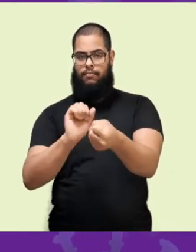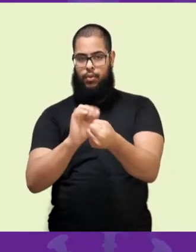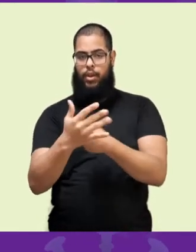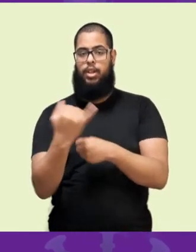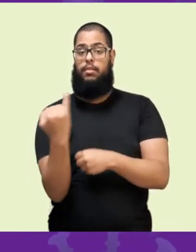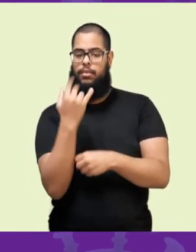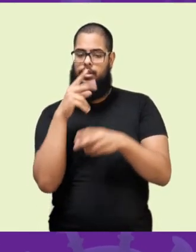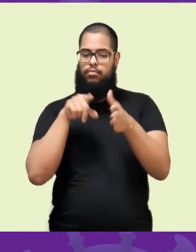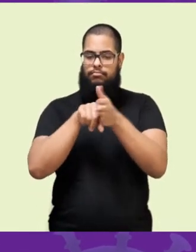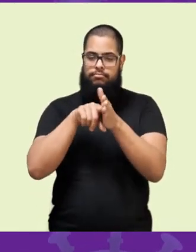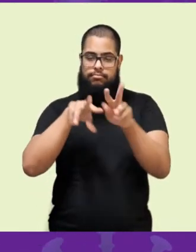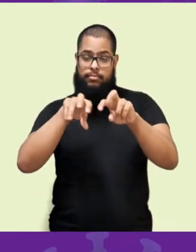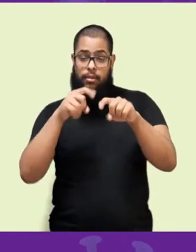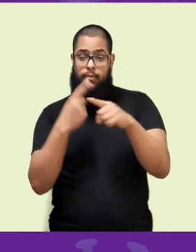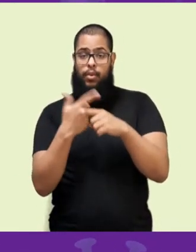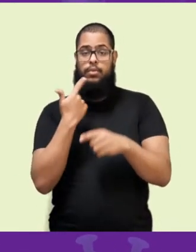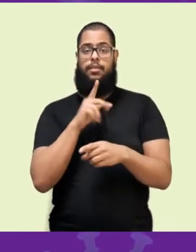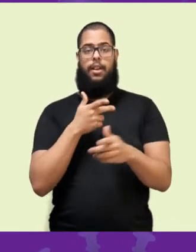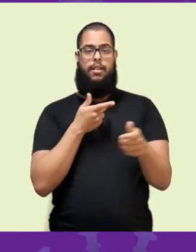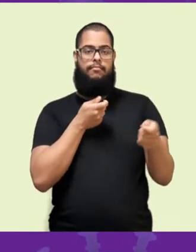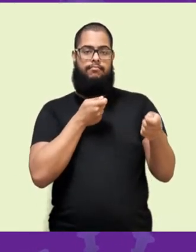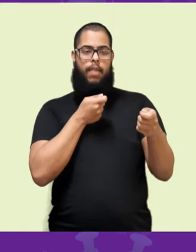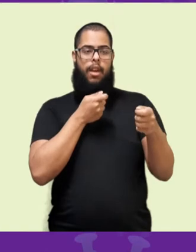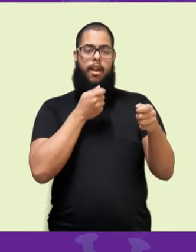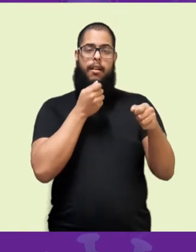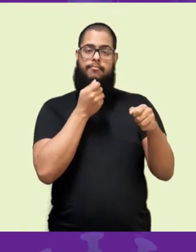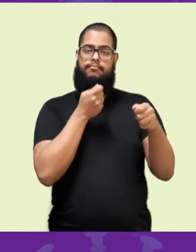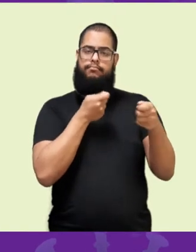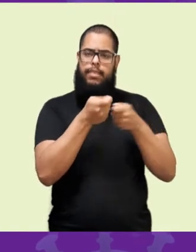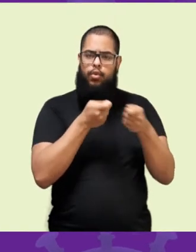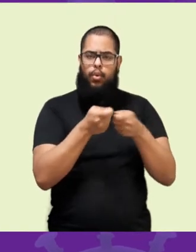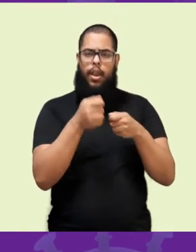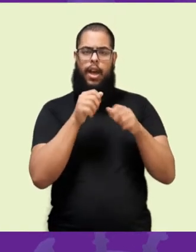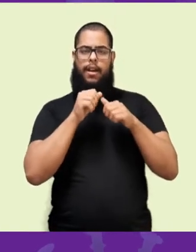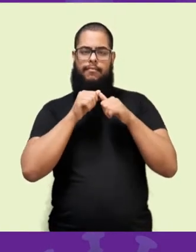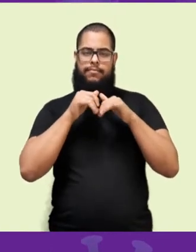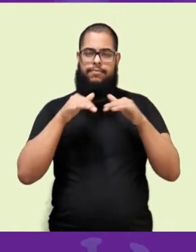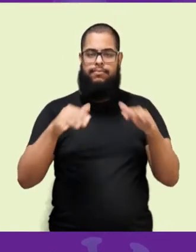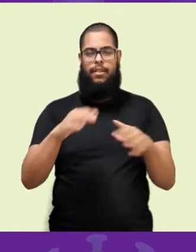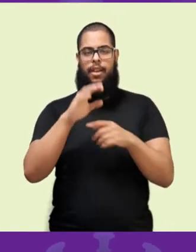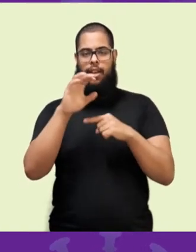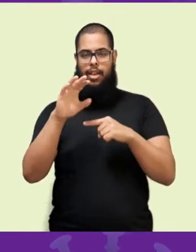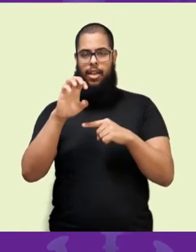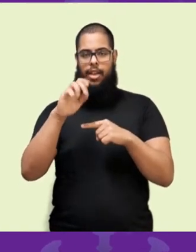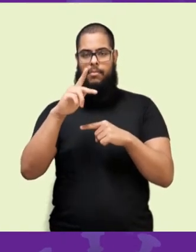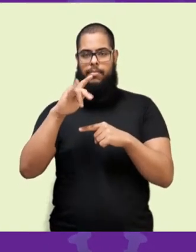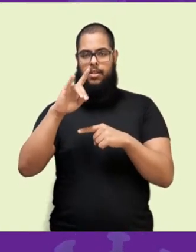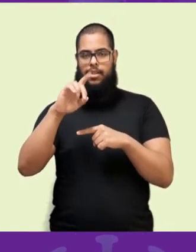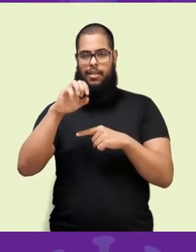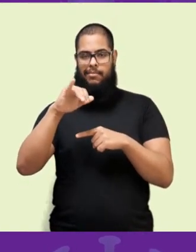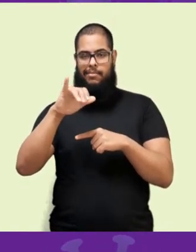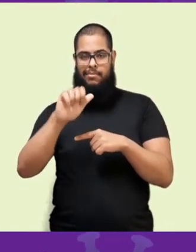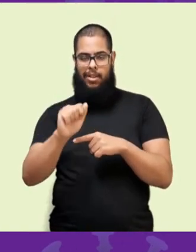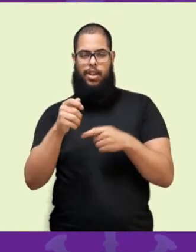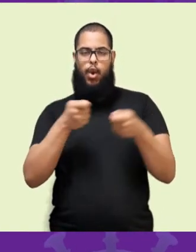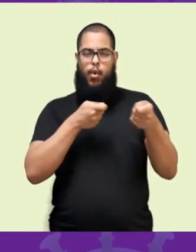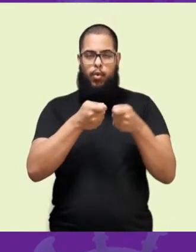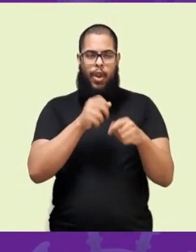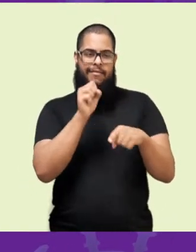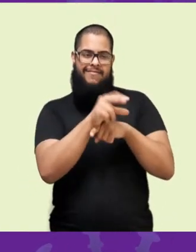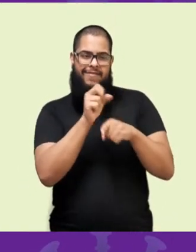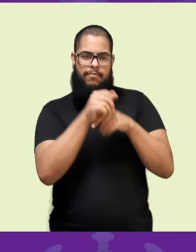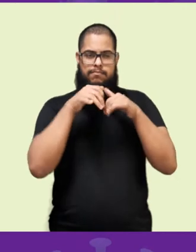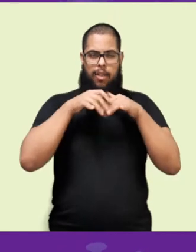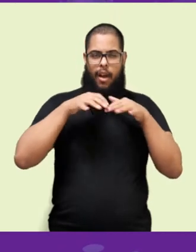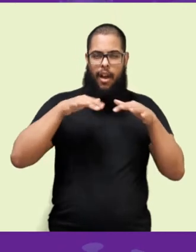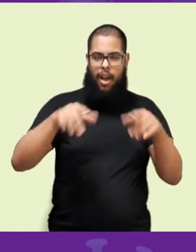doentes, isso ajuda muito no rastreamento epidemiológico para controle da epidemia. Se eu tivesse a oportunidade de